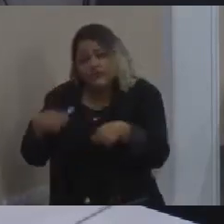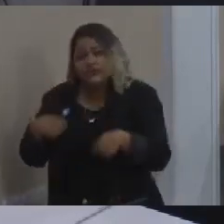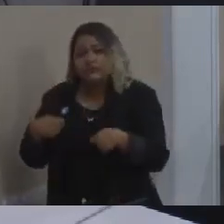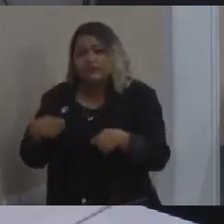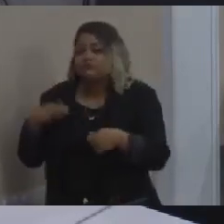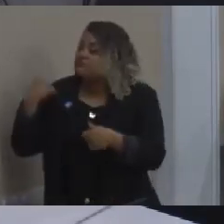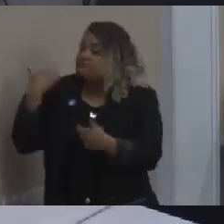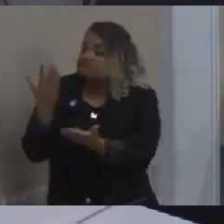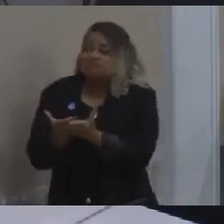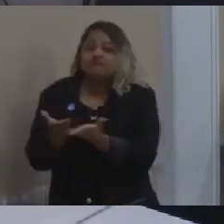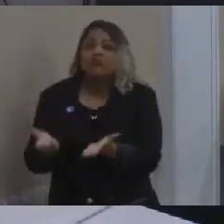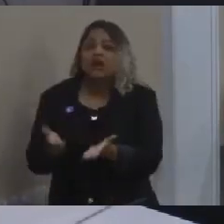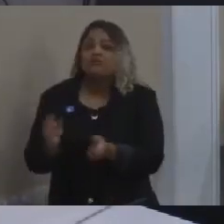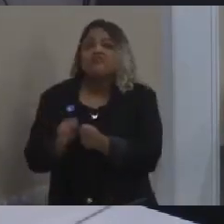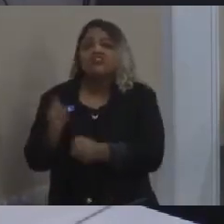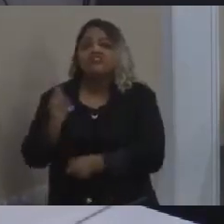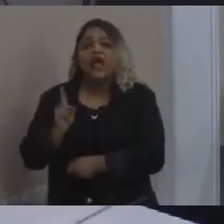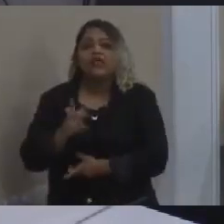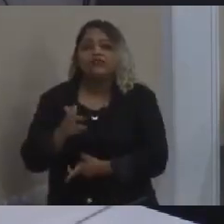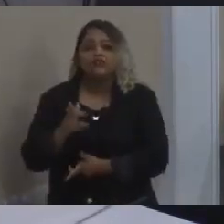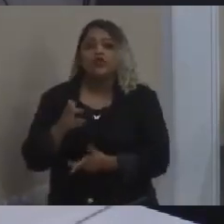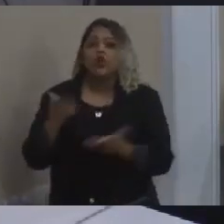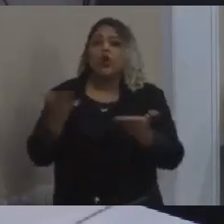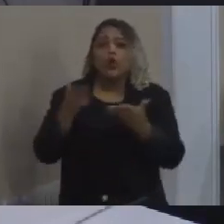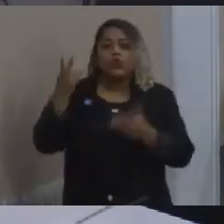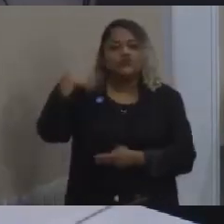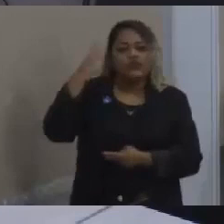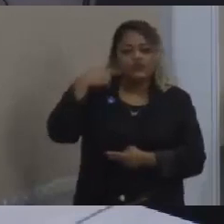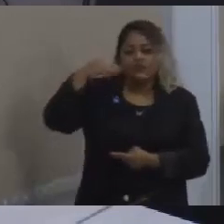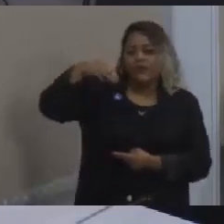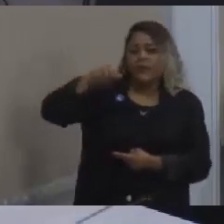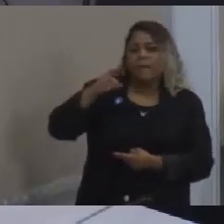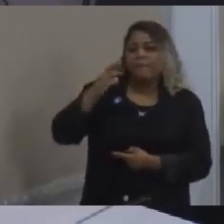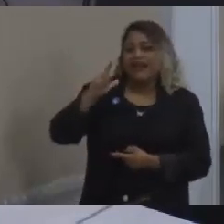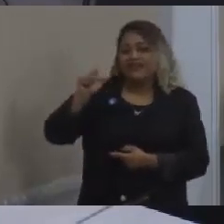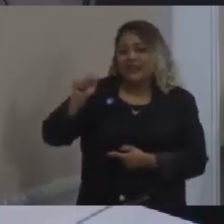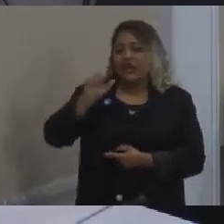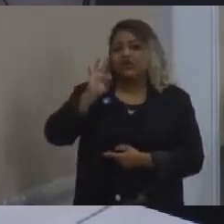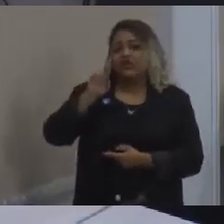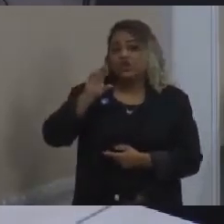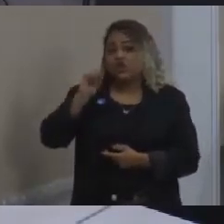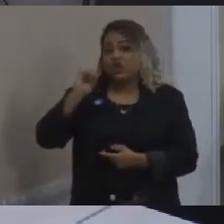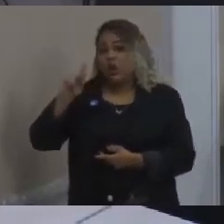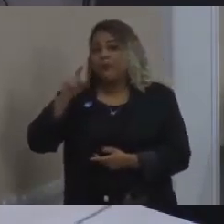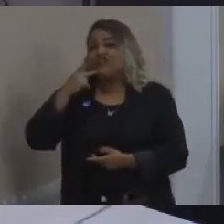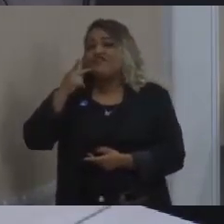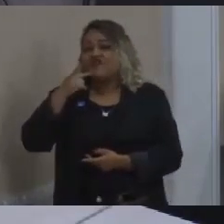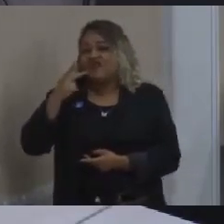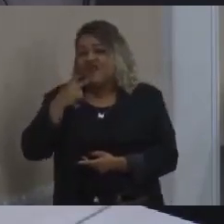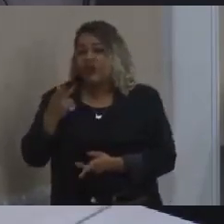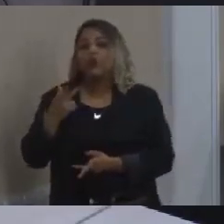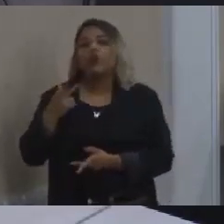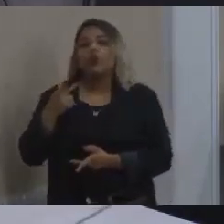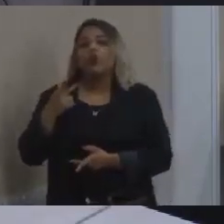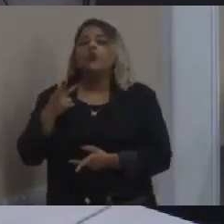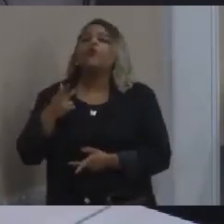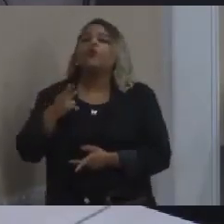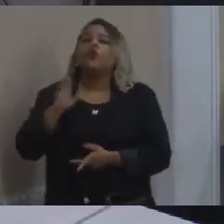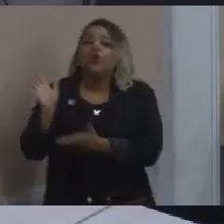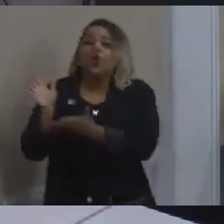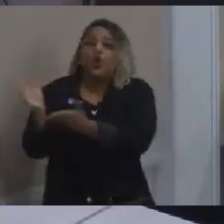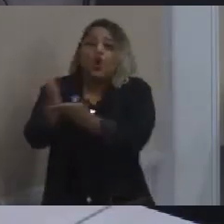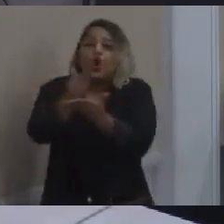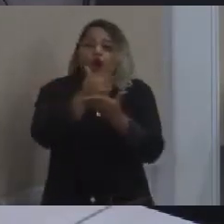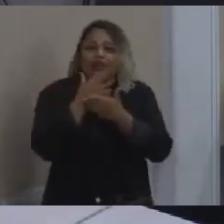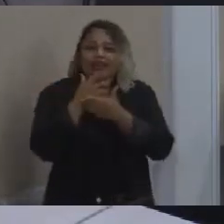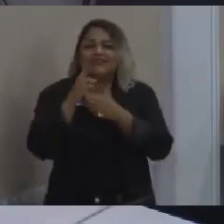compactadores que a vereadora Marcela Trópia trouxe na questão da coleta seletiva, isso já foi discutido um monte de vezes. Mas